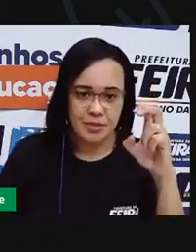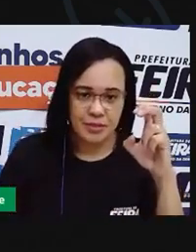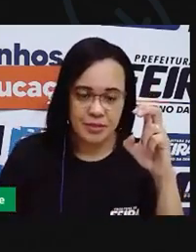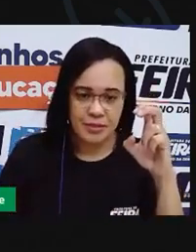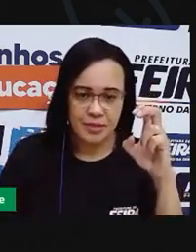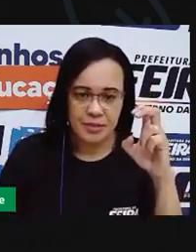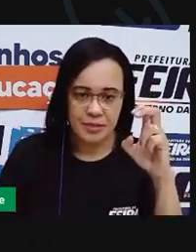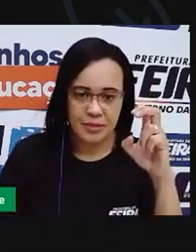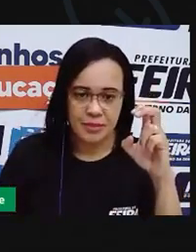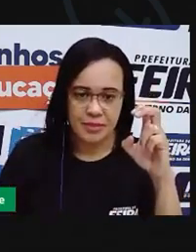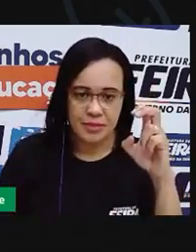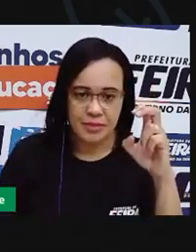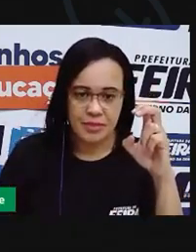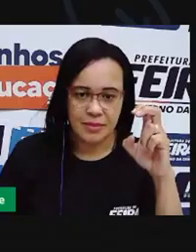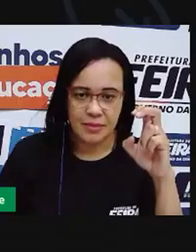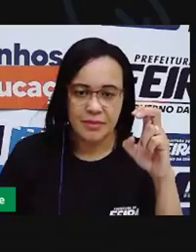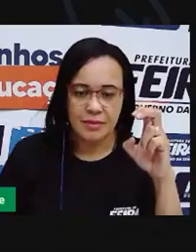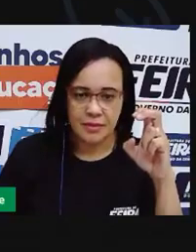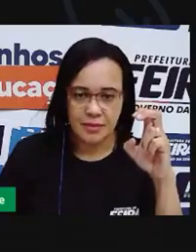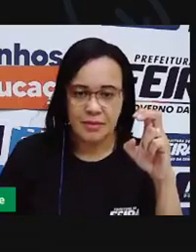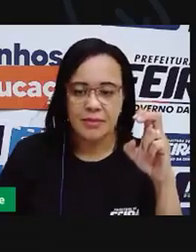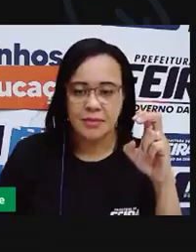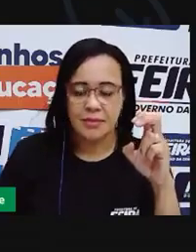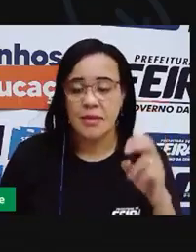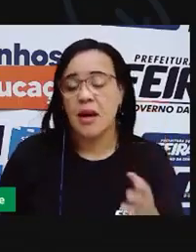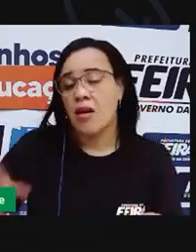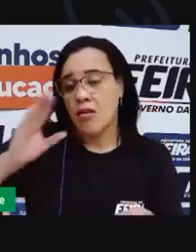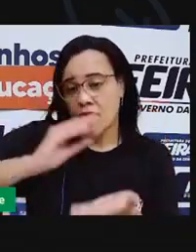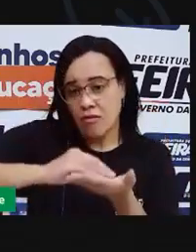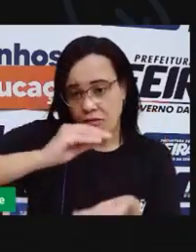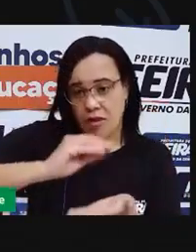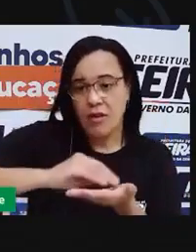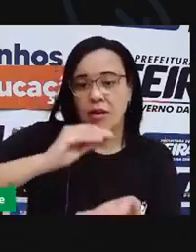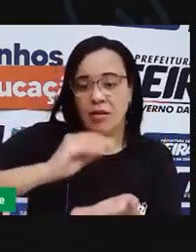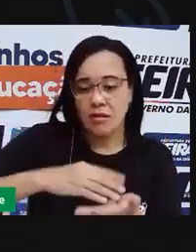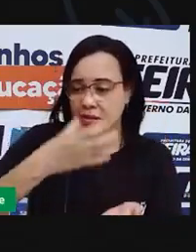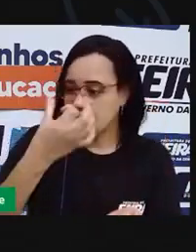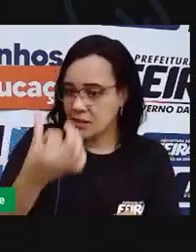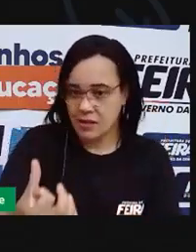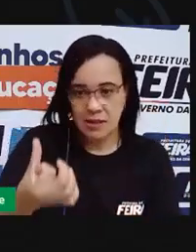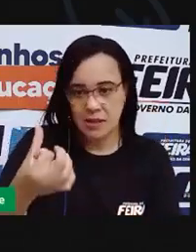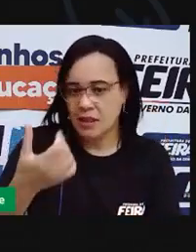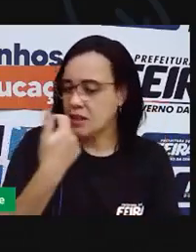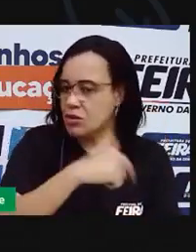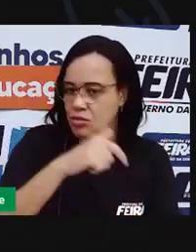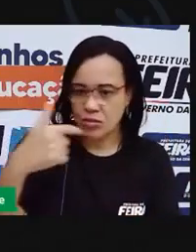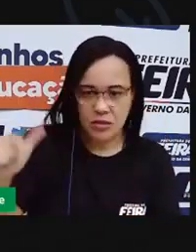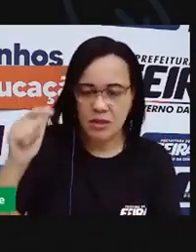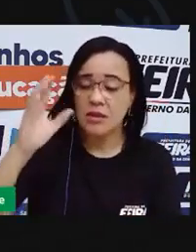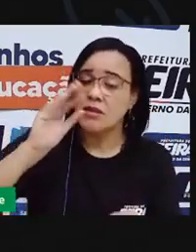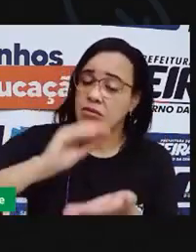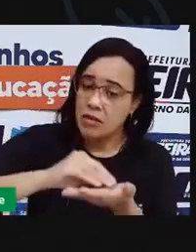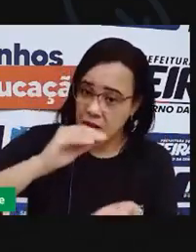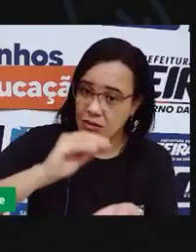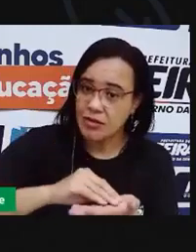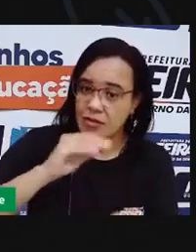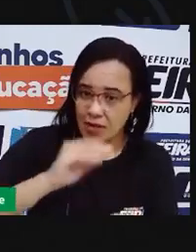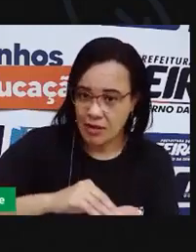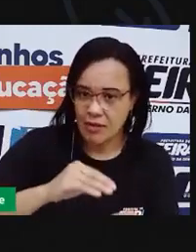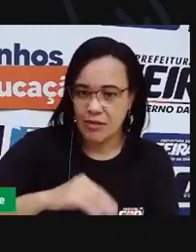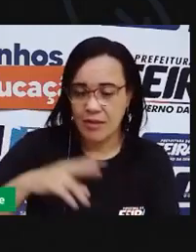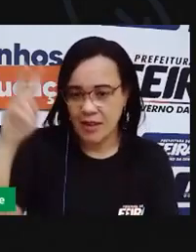aqui ainda não tem a quantidade seis que foi a quantidade inicial